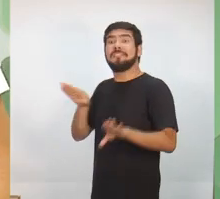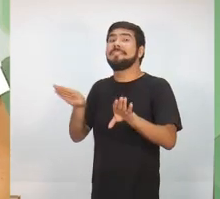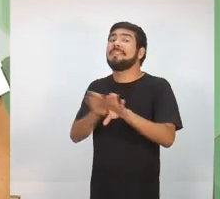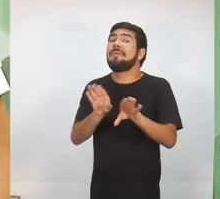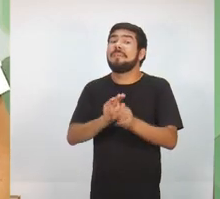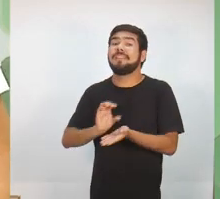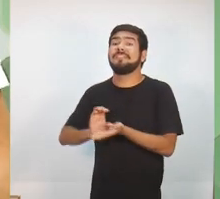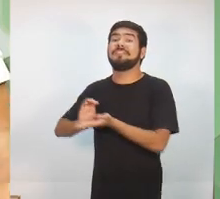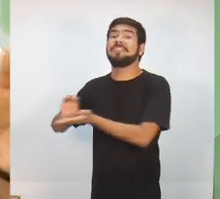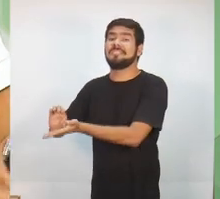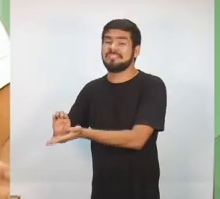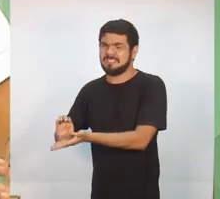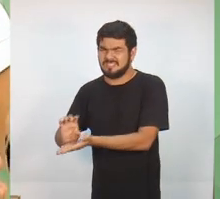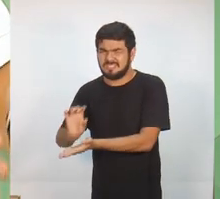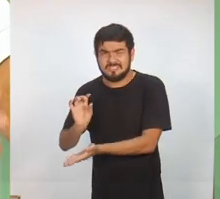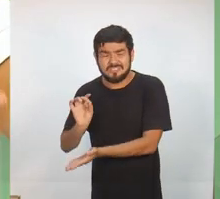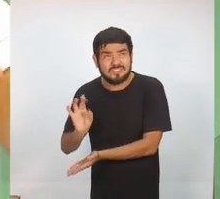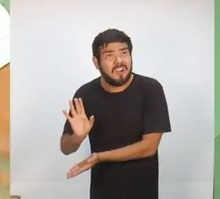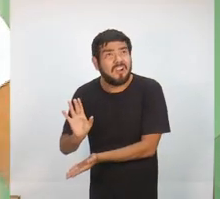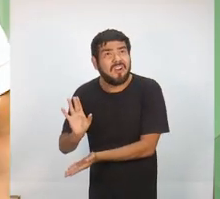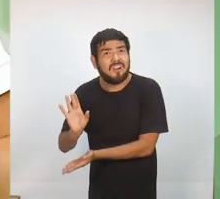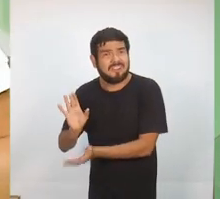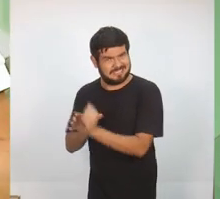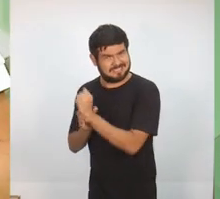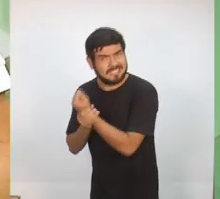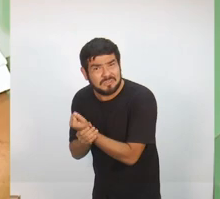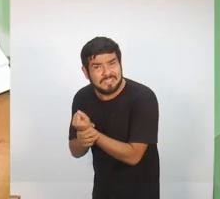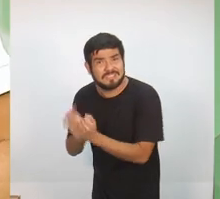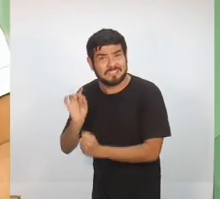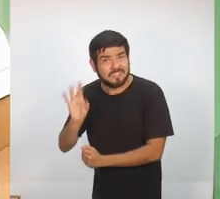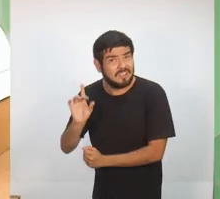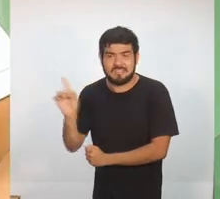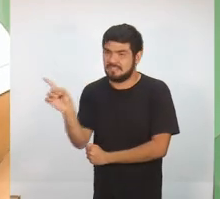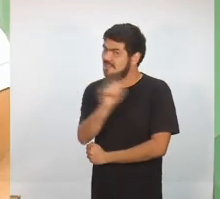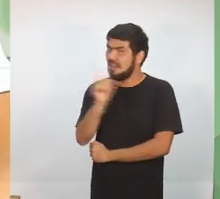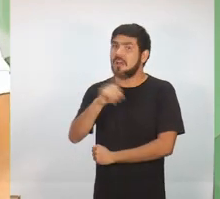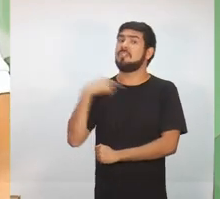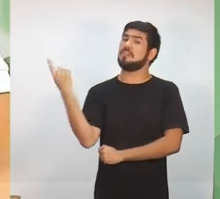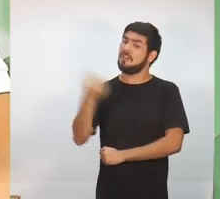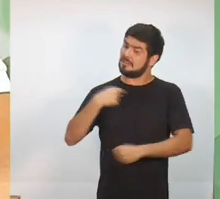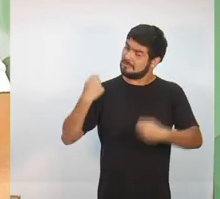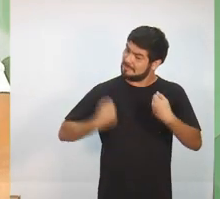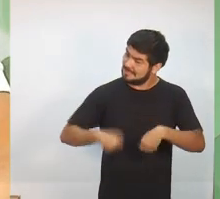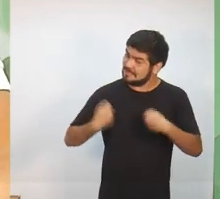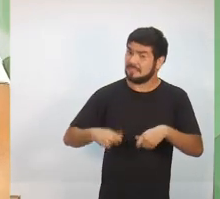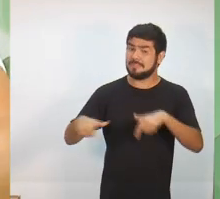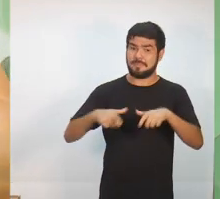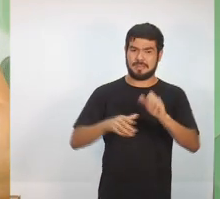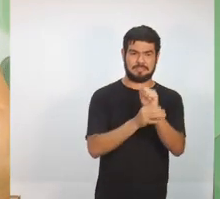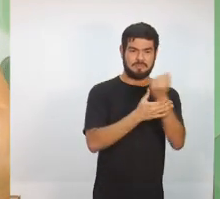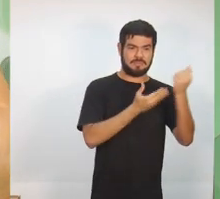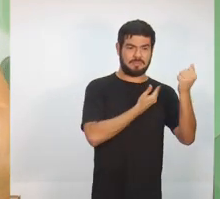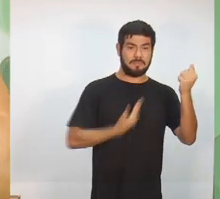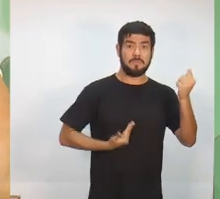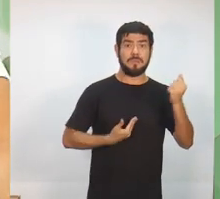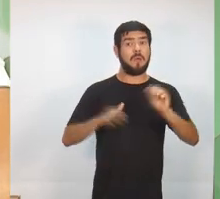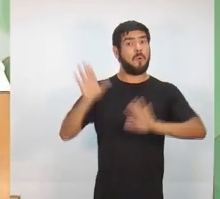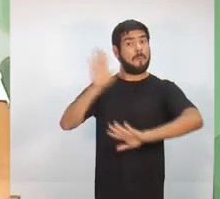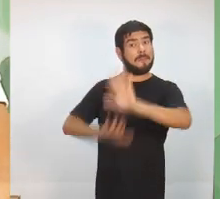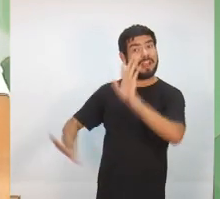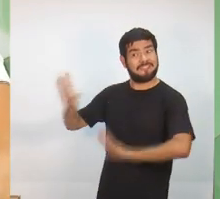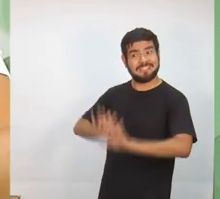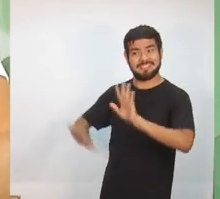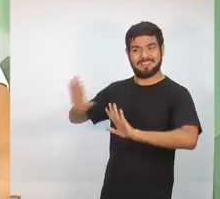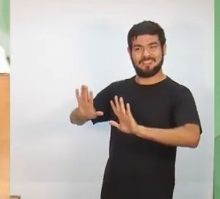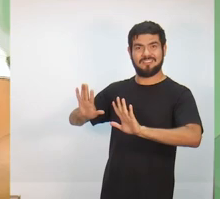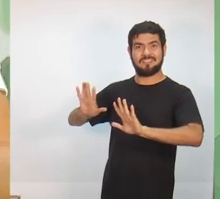investir não somente na segurança pública. Nós precisamos trabalhar a segurança pública com prevenção. Nós vamos